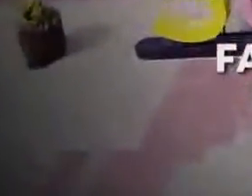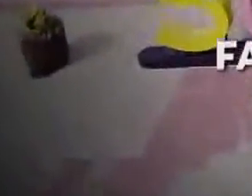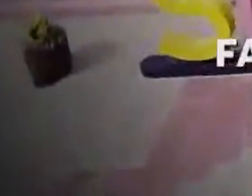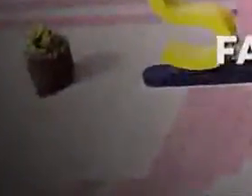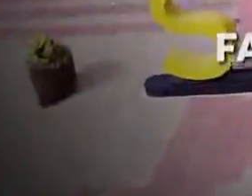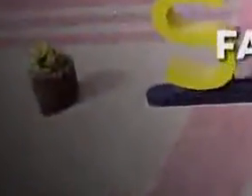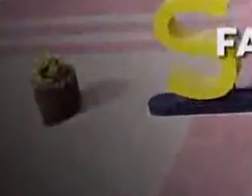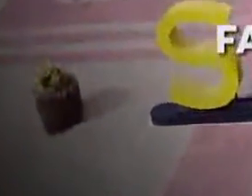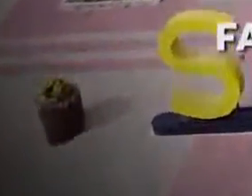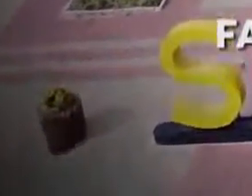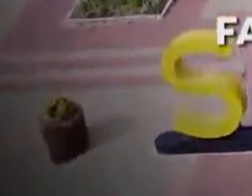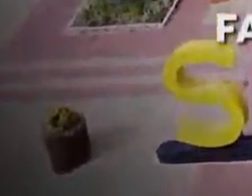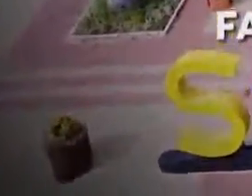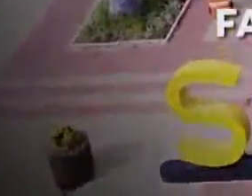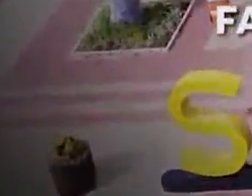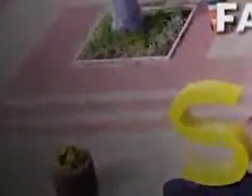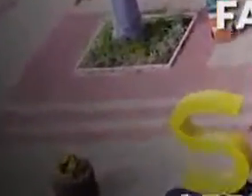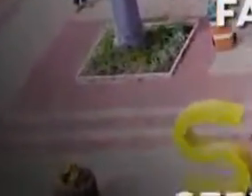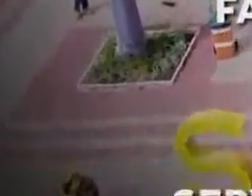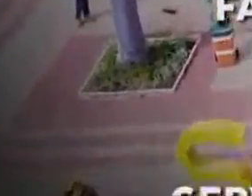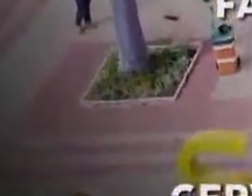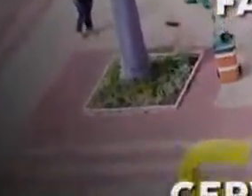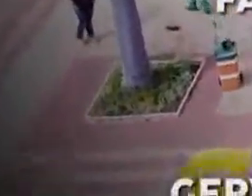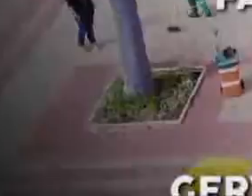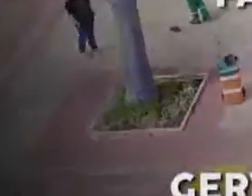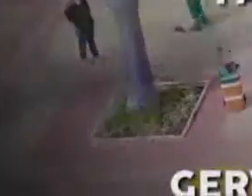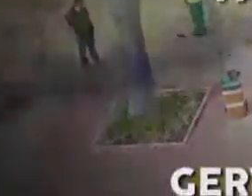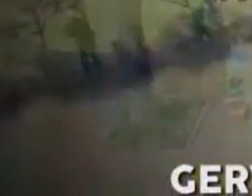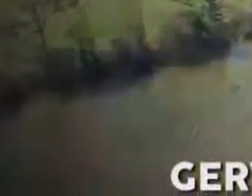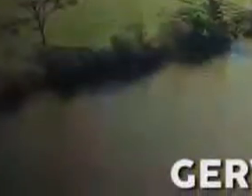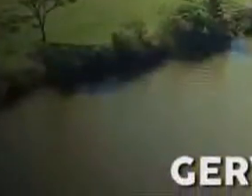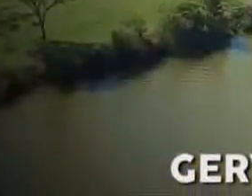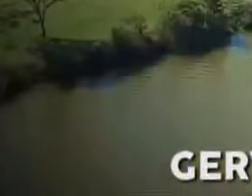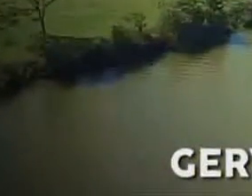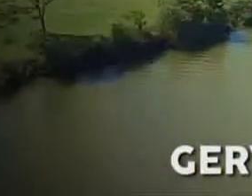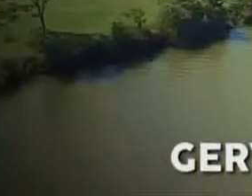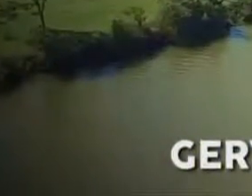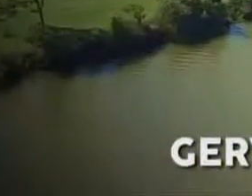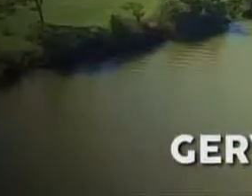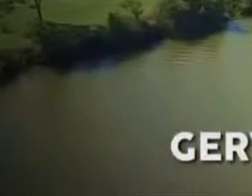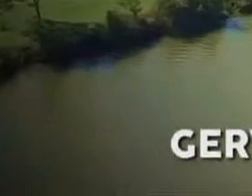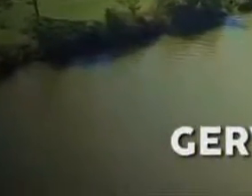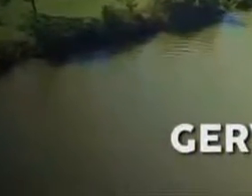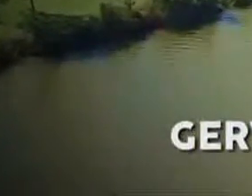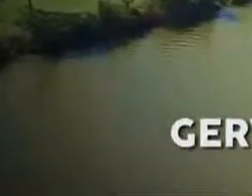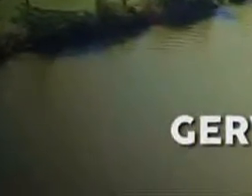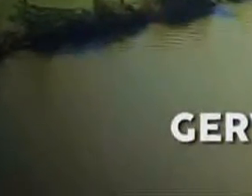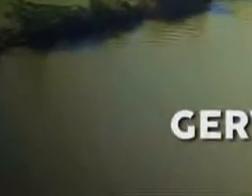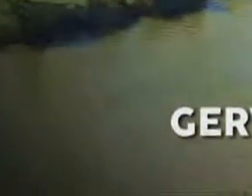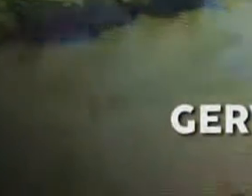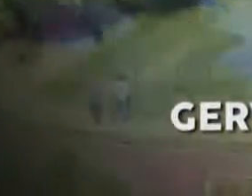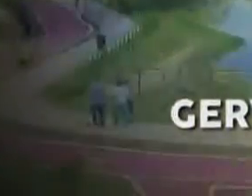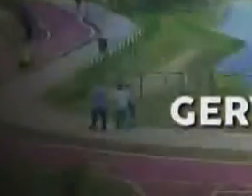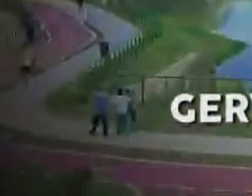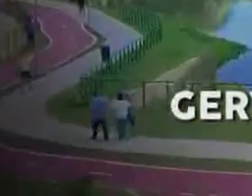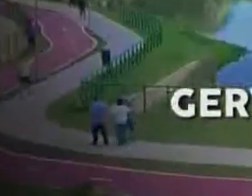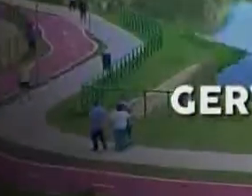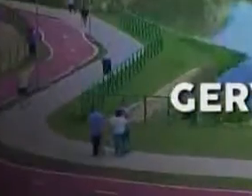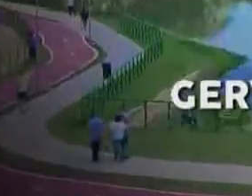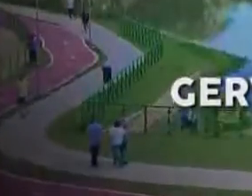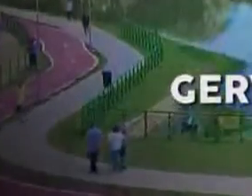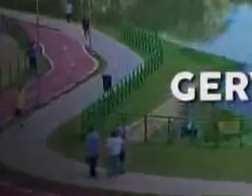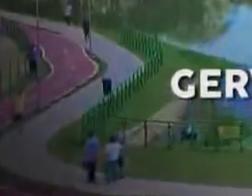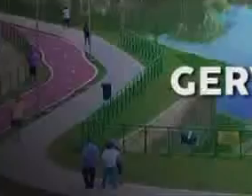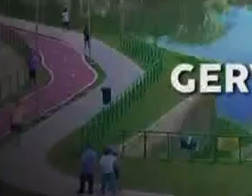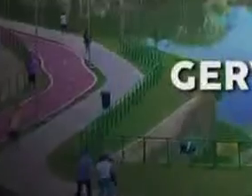imagem do cruzeiro resplandece gigante pela própria natureza é